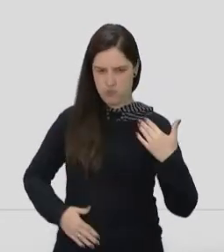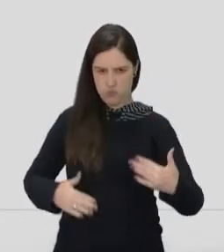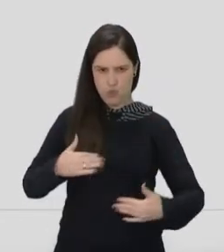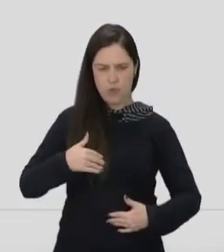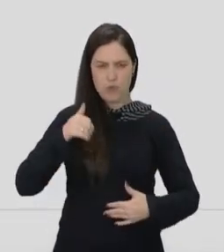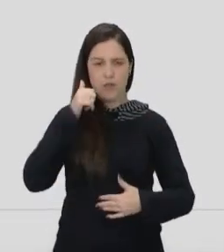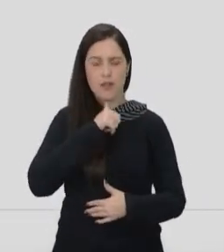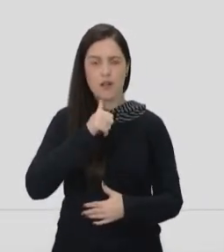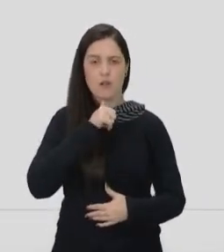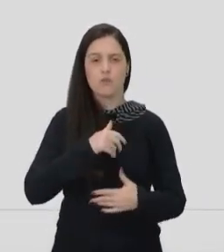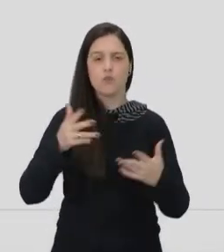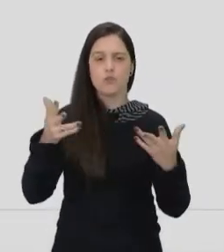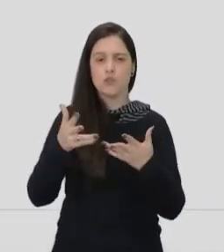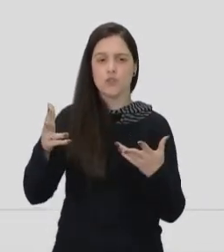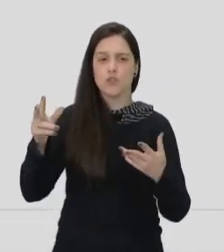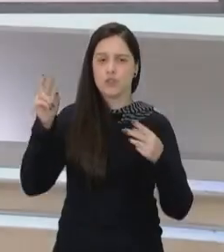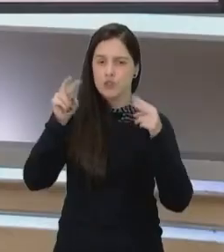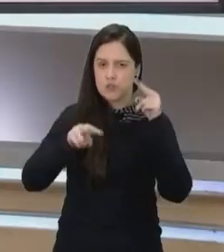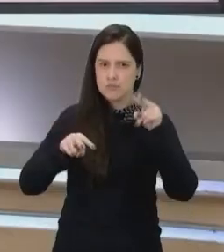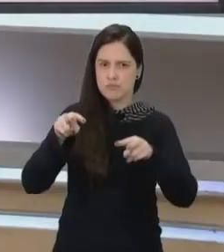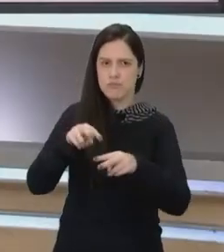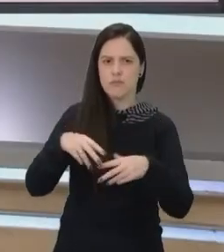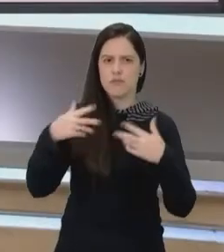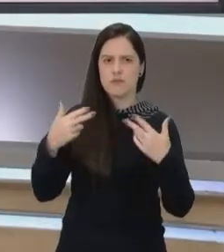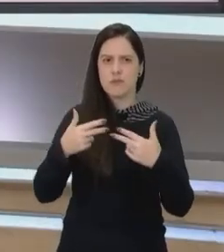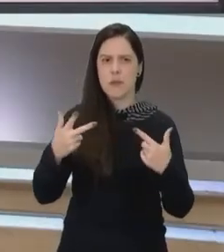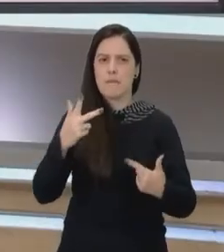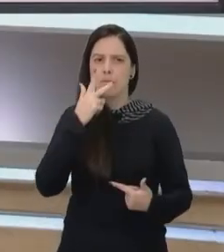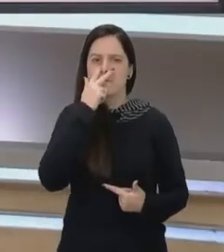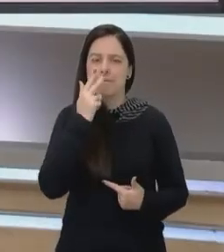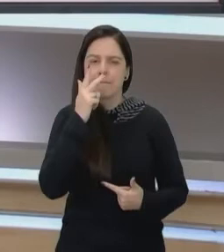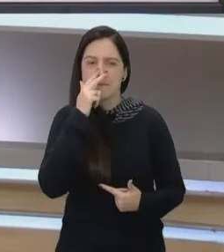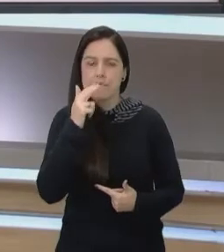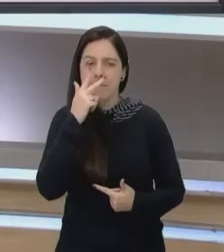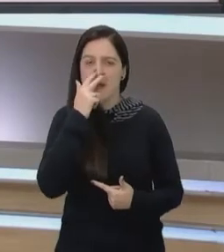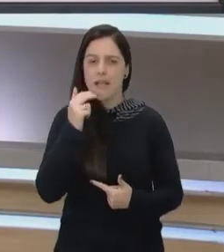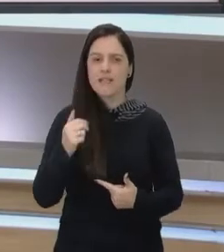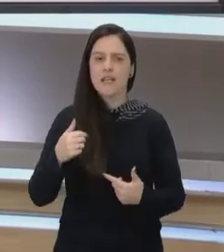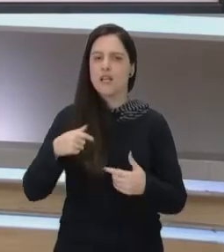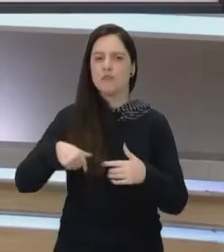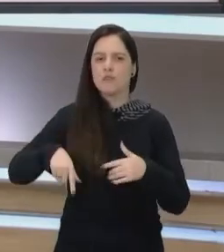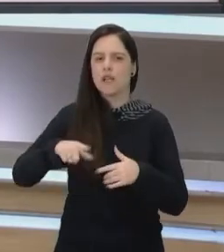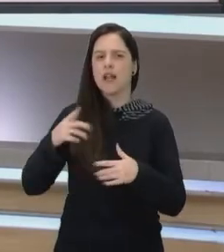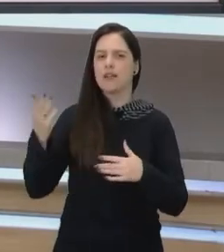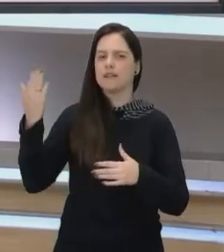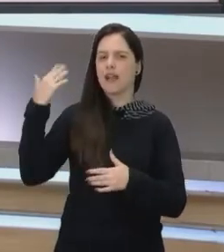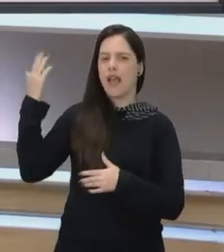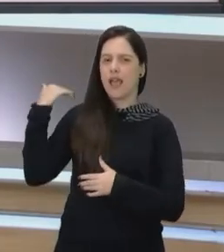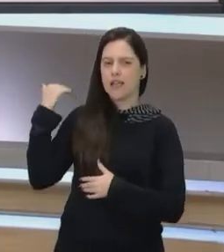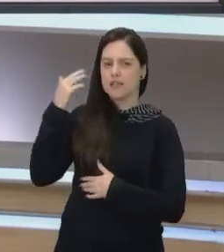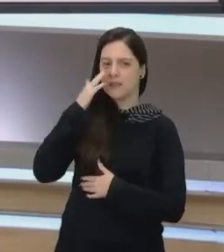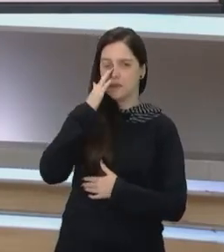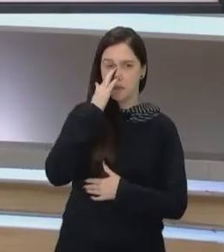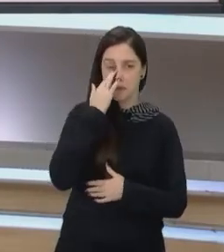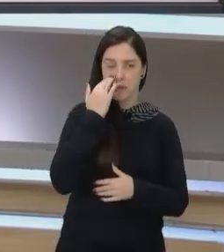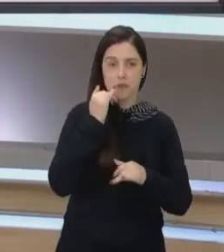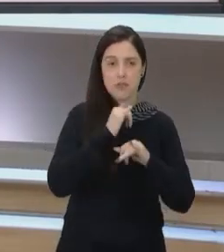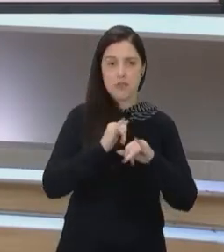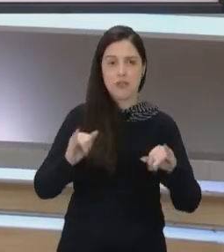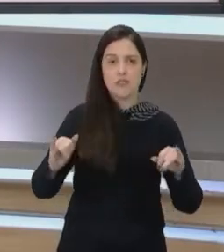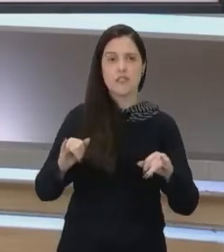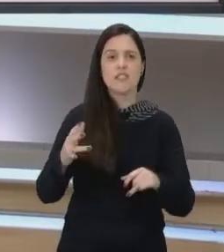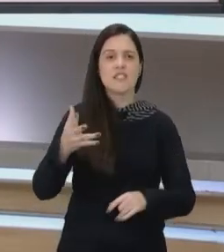gente vê hoje, hoje menos, mas se vocês pensarem um pouquinho lá atrás, naquelas propagandas de